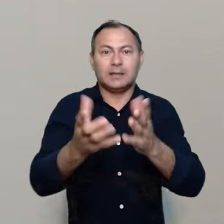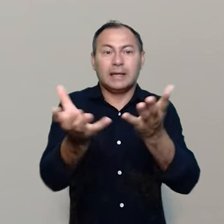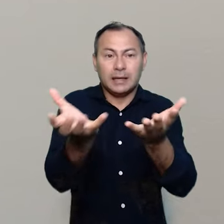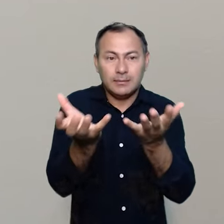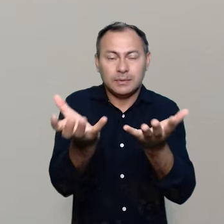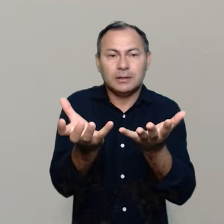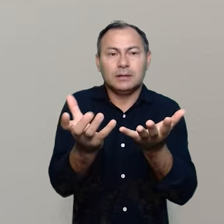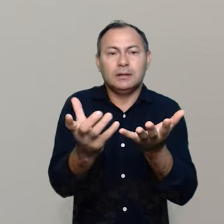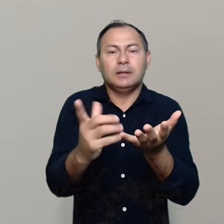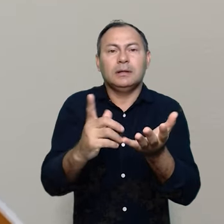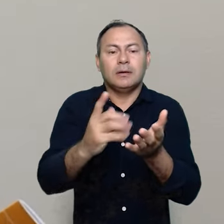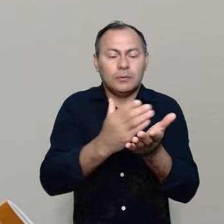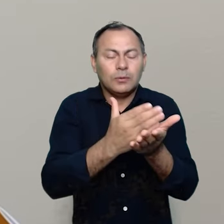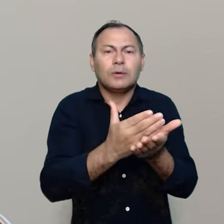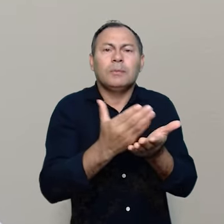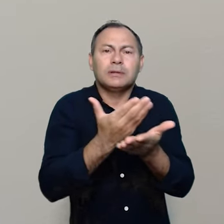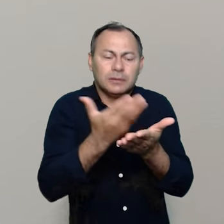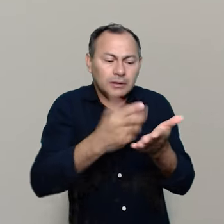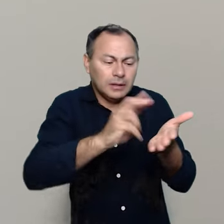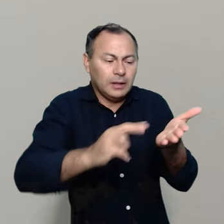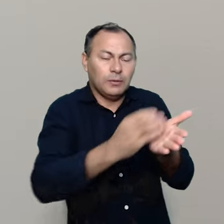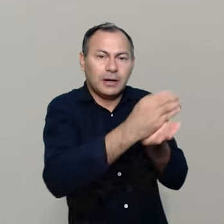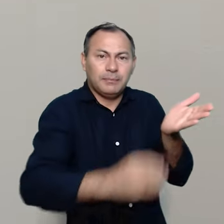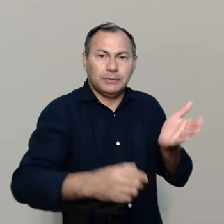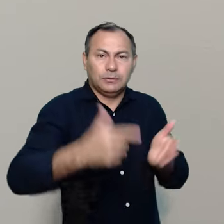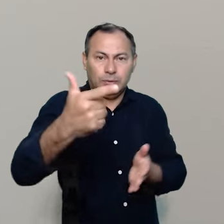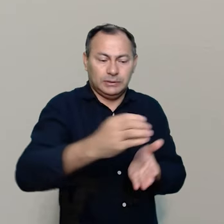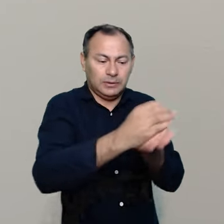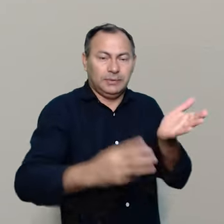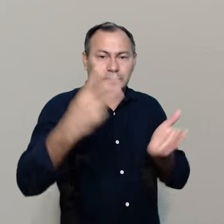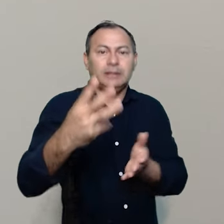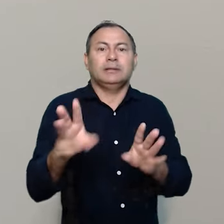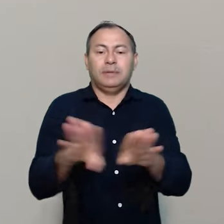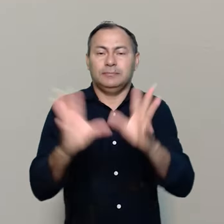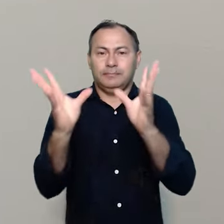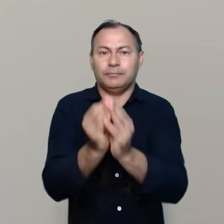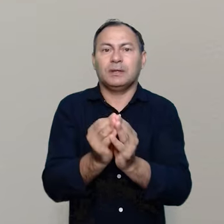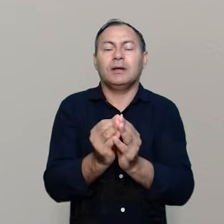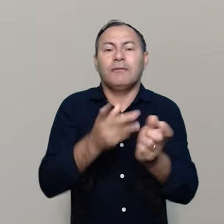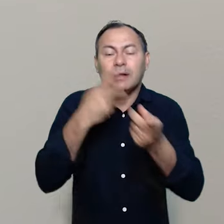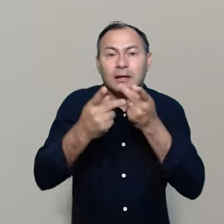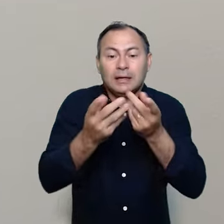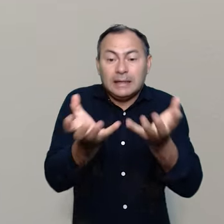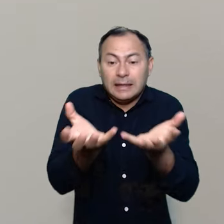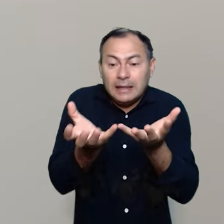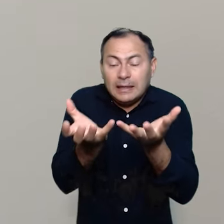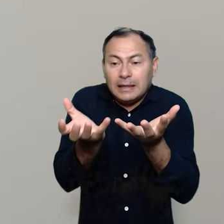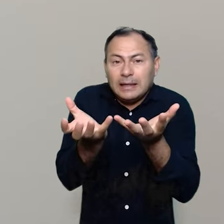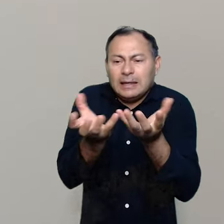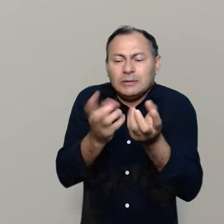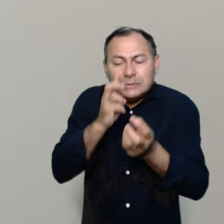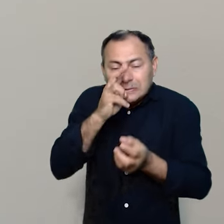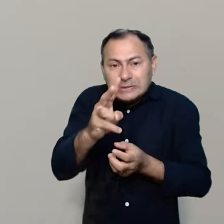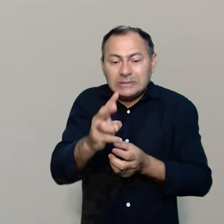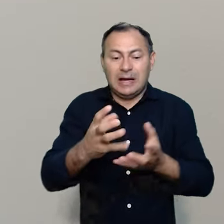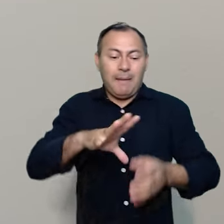queremos então tomar o capítulo 2, capítulo 3 e a conclusão. Dizer de que fomentar aquele amor suave